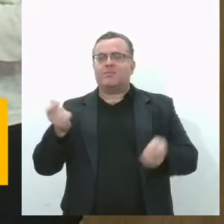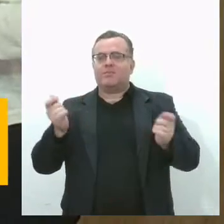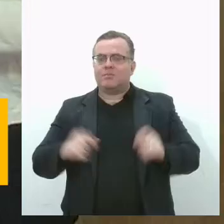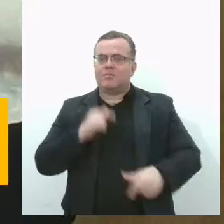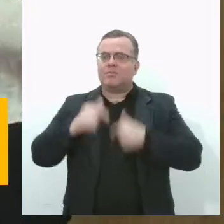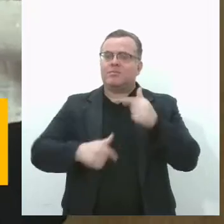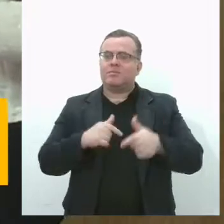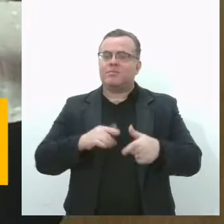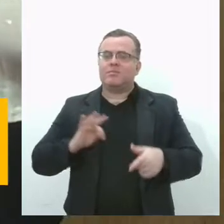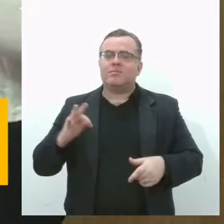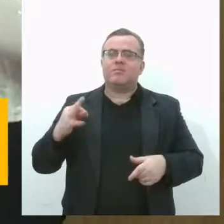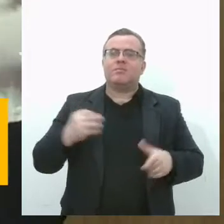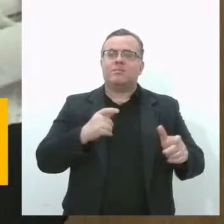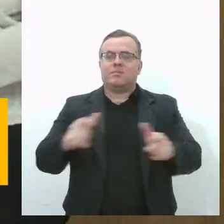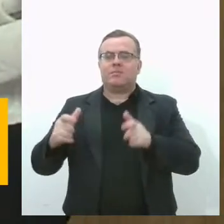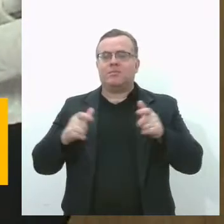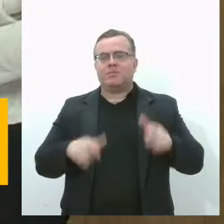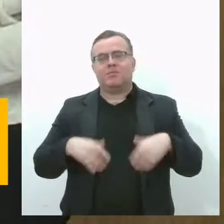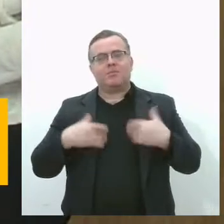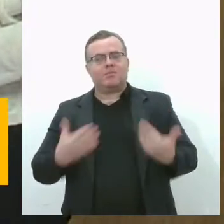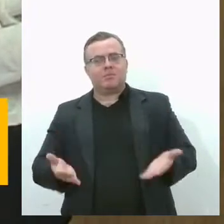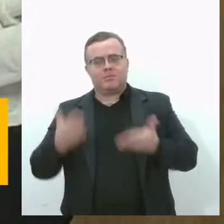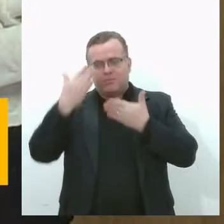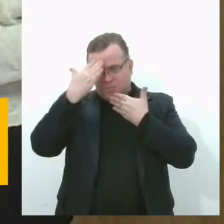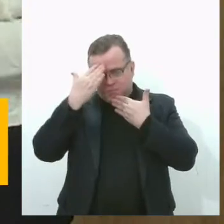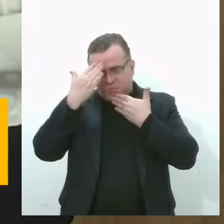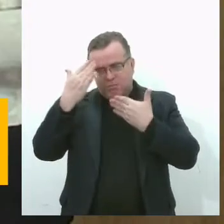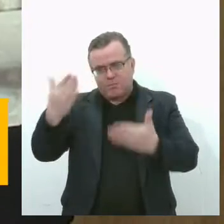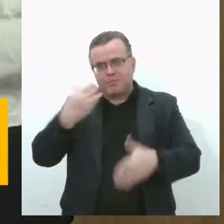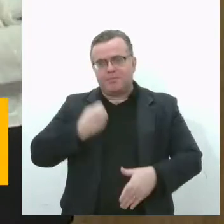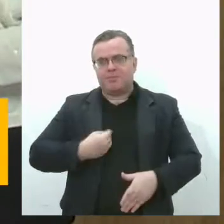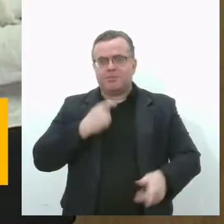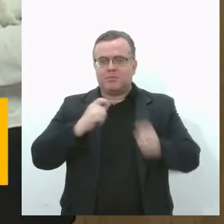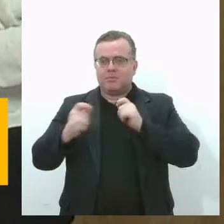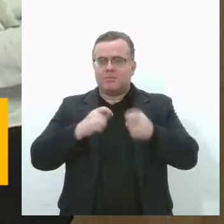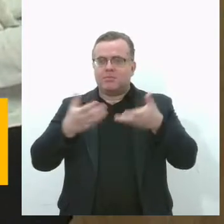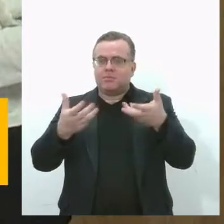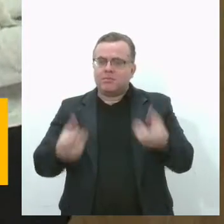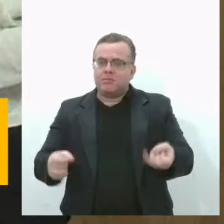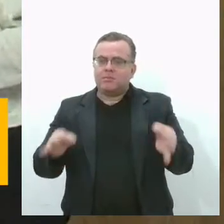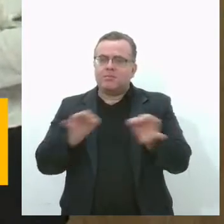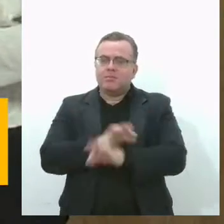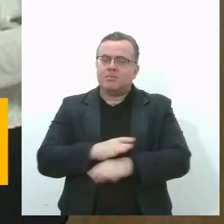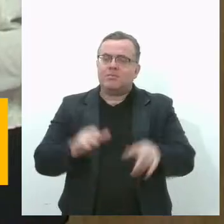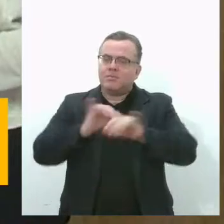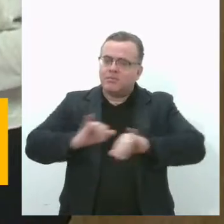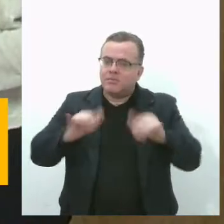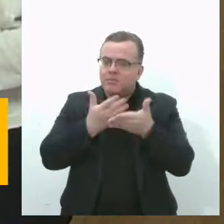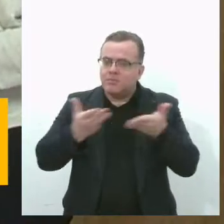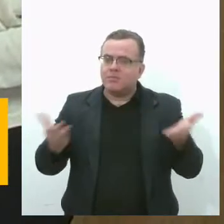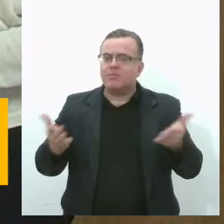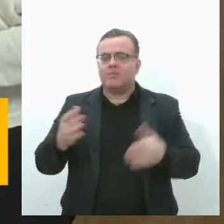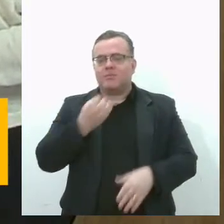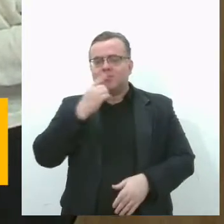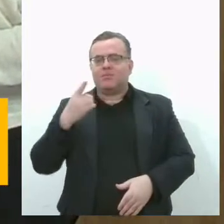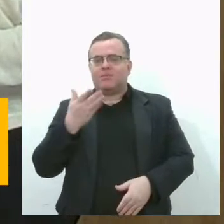as esferas. Maria Cristina, muito obrigada pela sua participação, por trazer aí essas informações aqui para a gente. Bom dia.